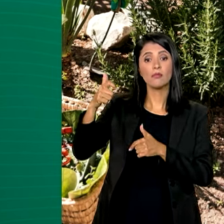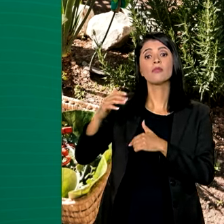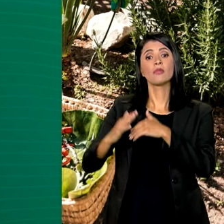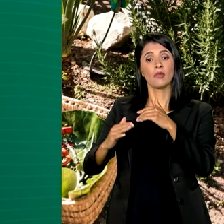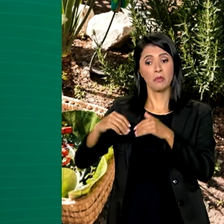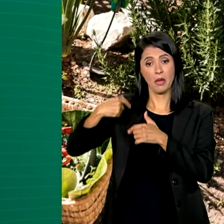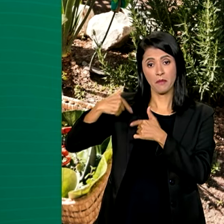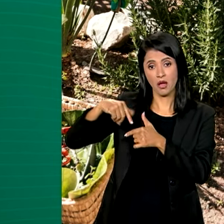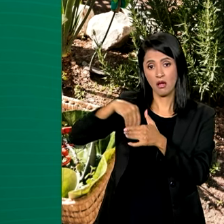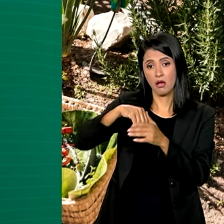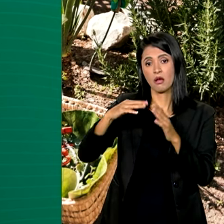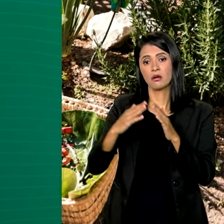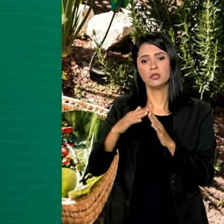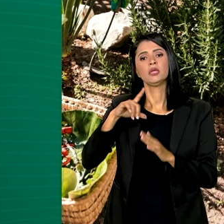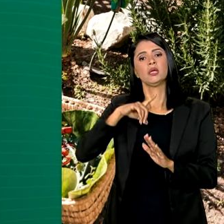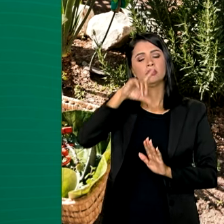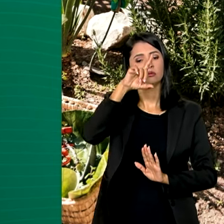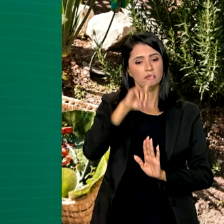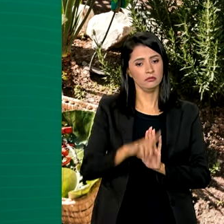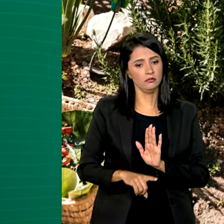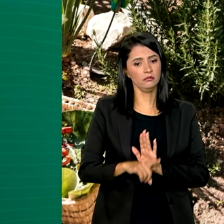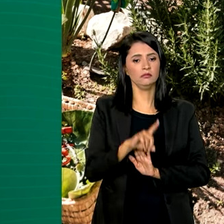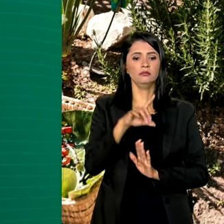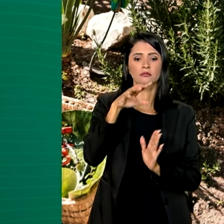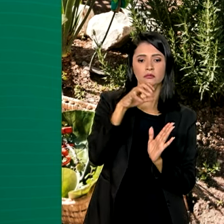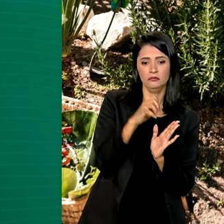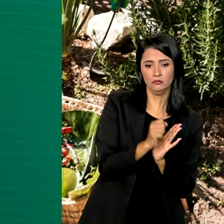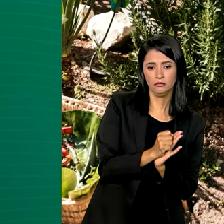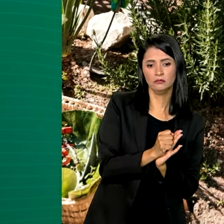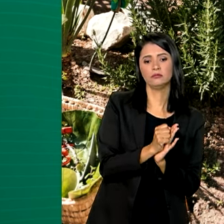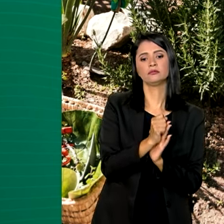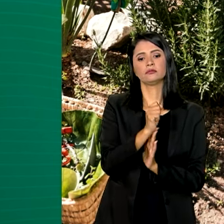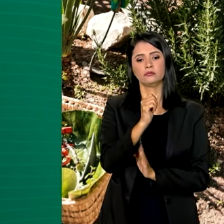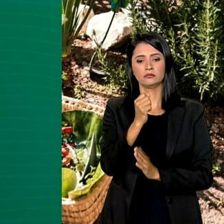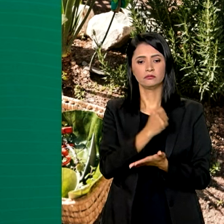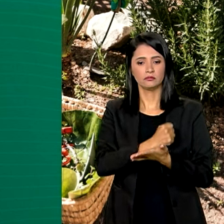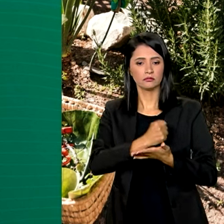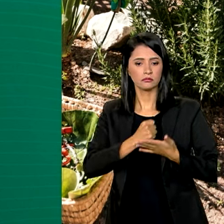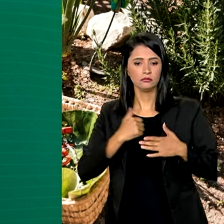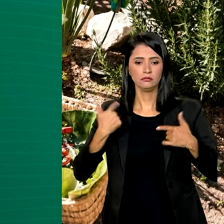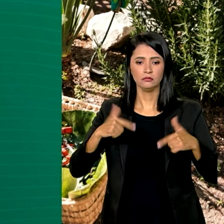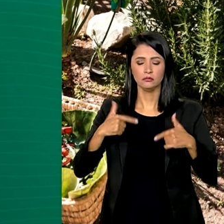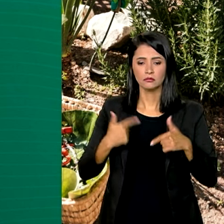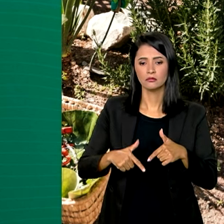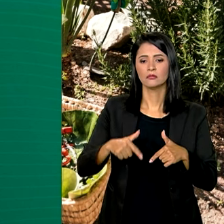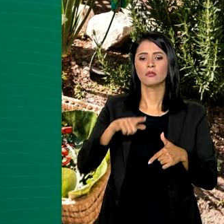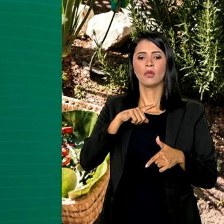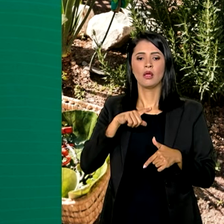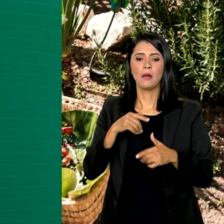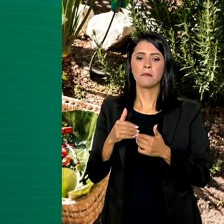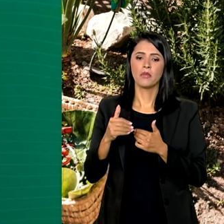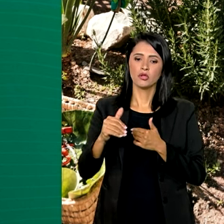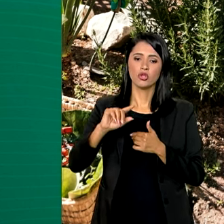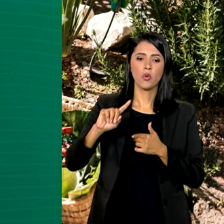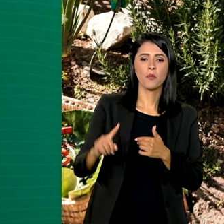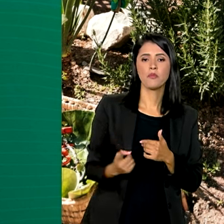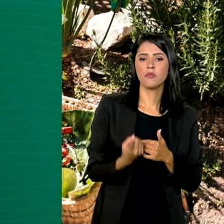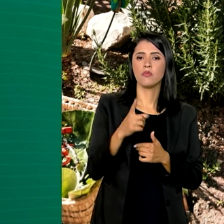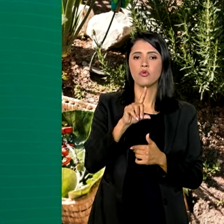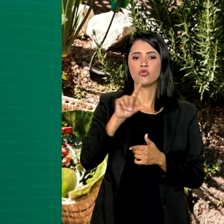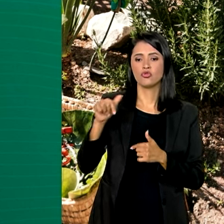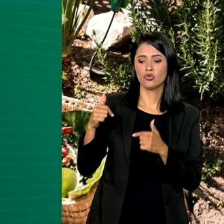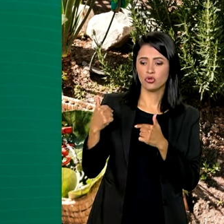domésticos têm direito a registro do contrato de trabalho no E-Social a partir do primeiro